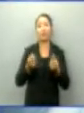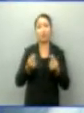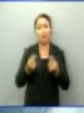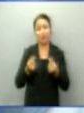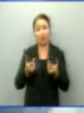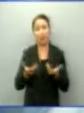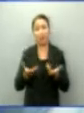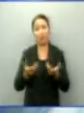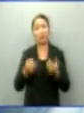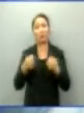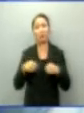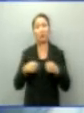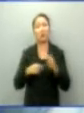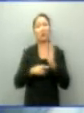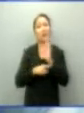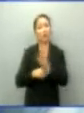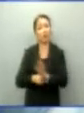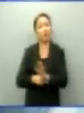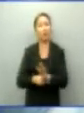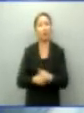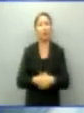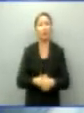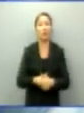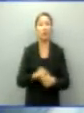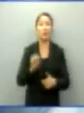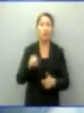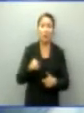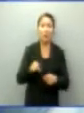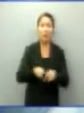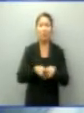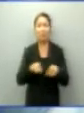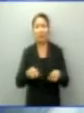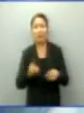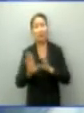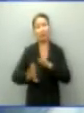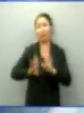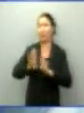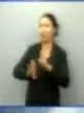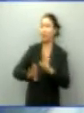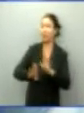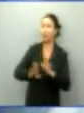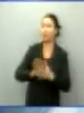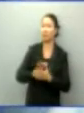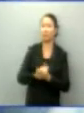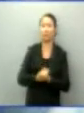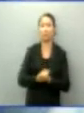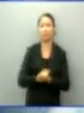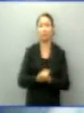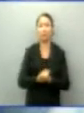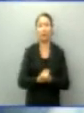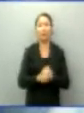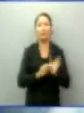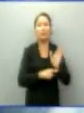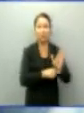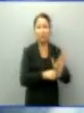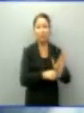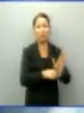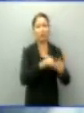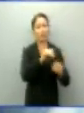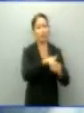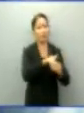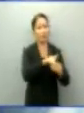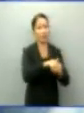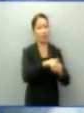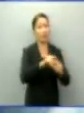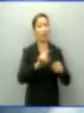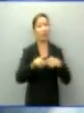nocivos, onde esses financiadores, de qualquer forma, seja de qualquer lado, eles vêm investindo nessas campanhas, eles cobram uma conta